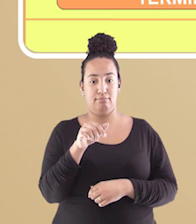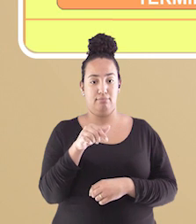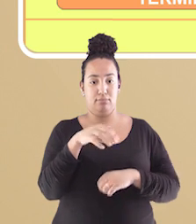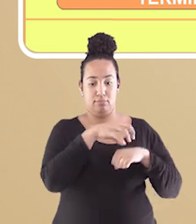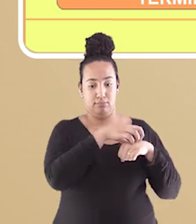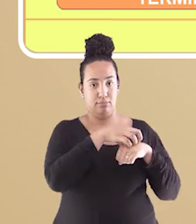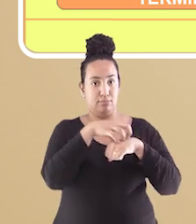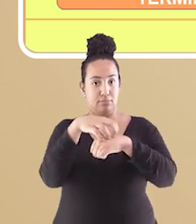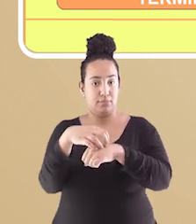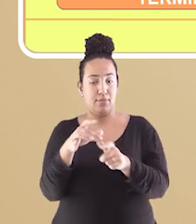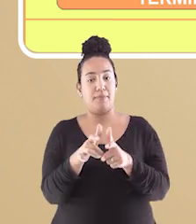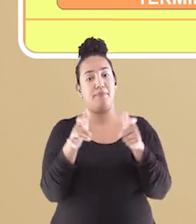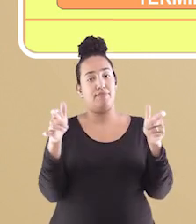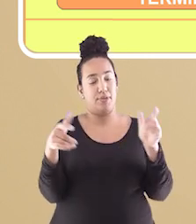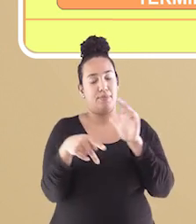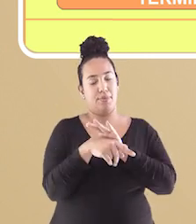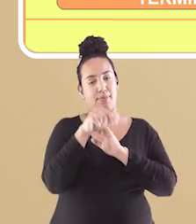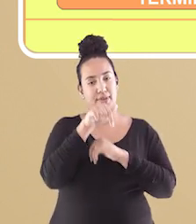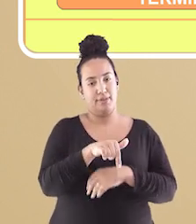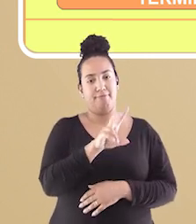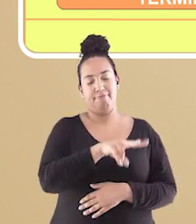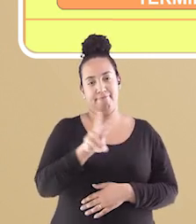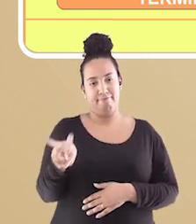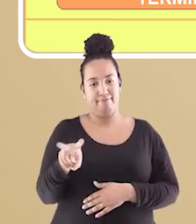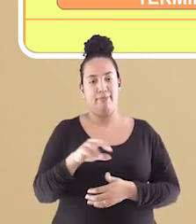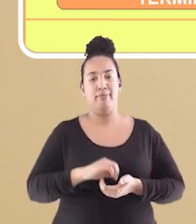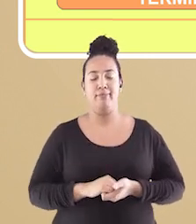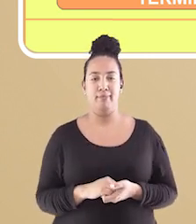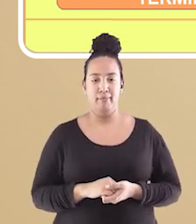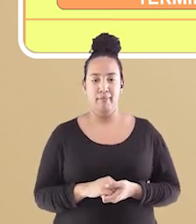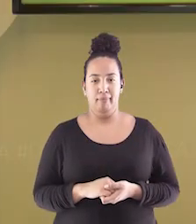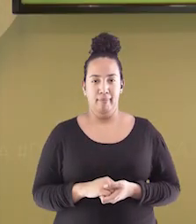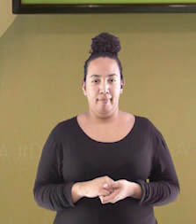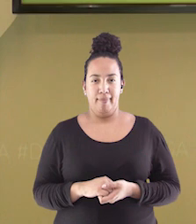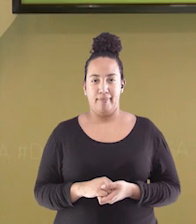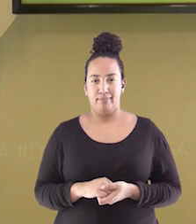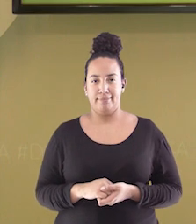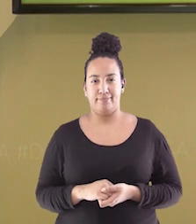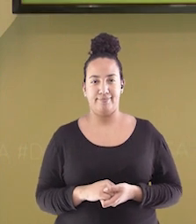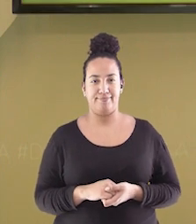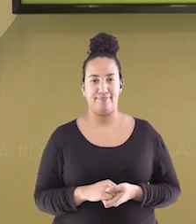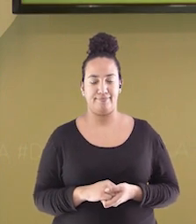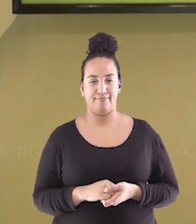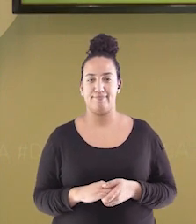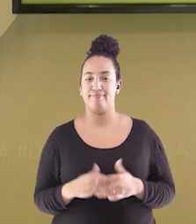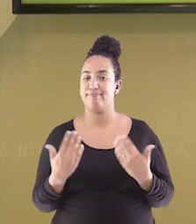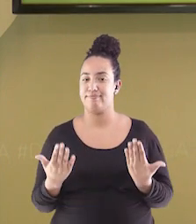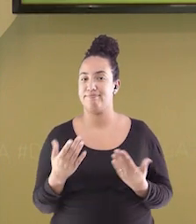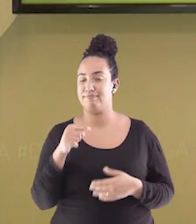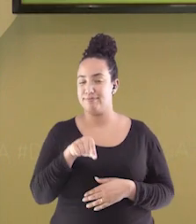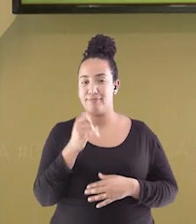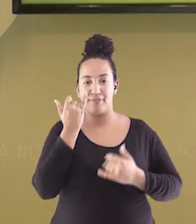dissemos, sai em grande parte deste complexo portuário. Viram como essa informação